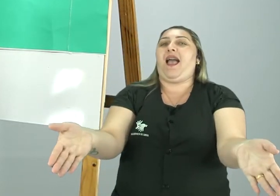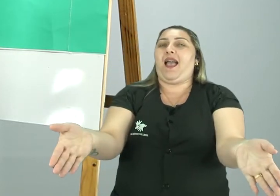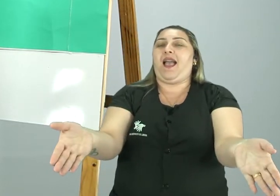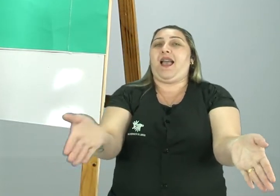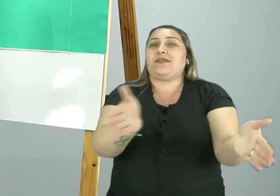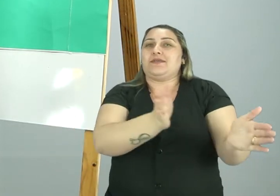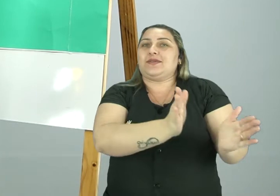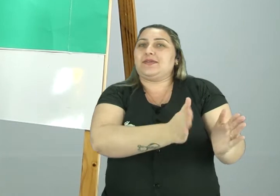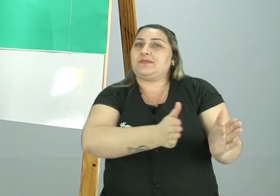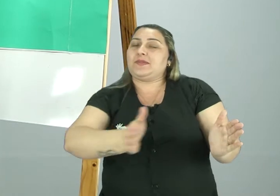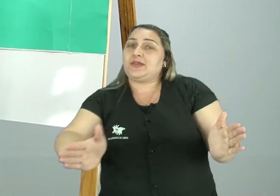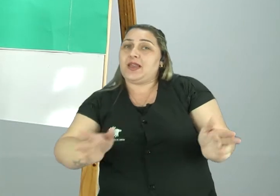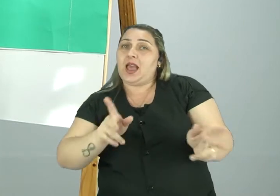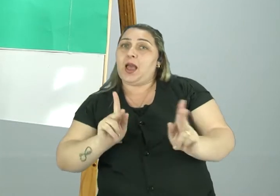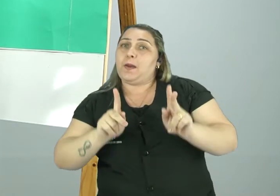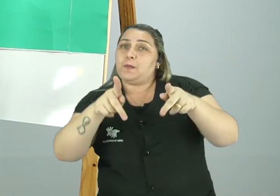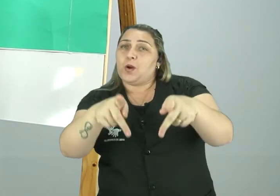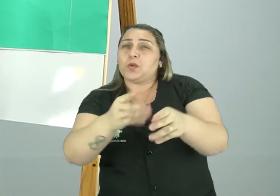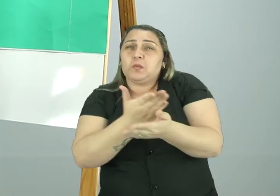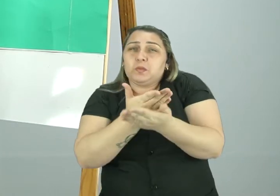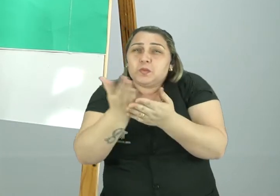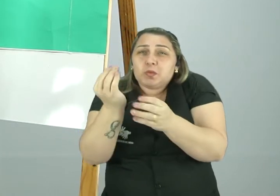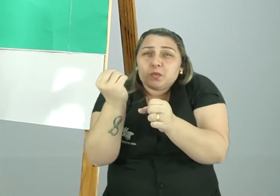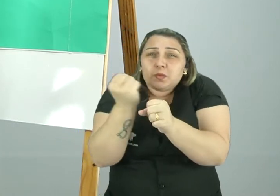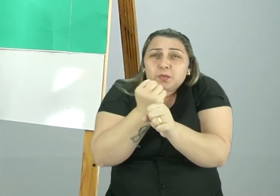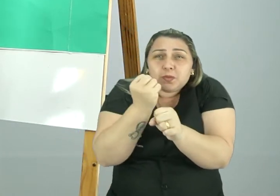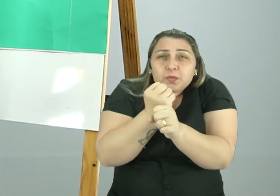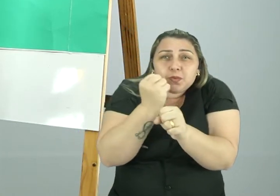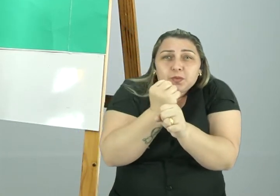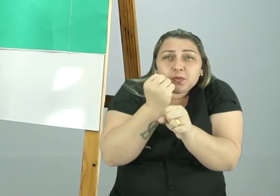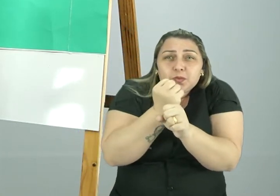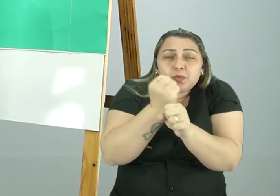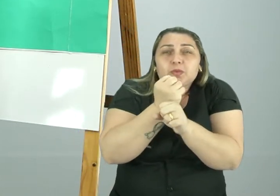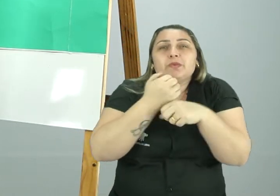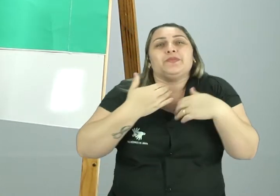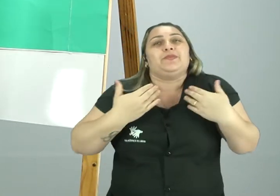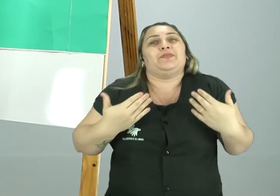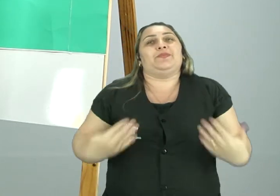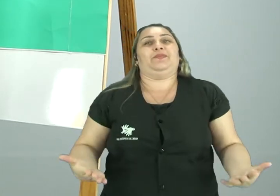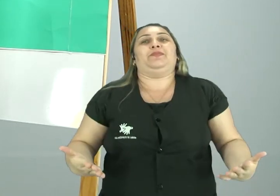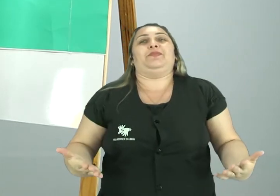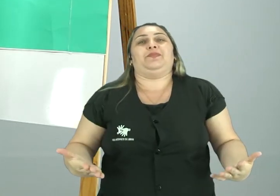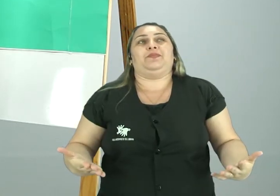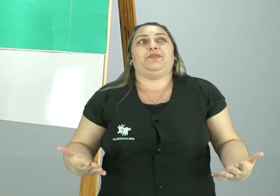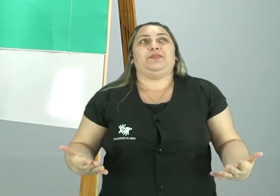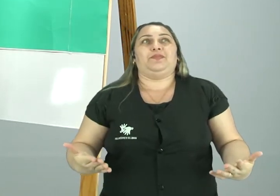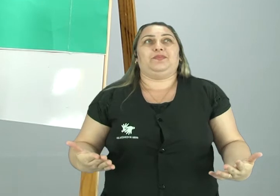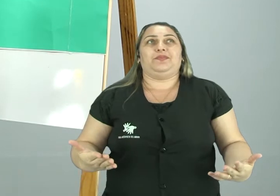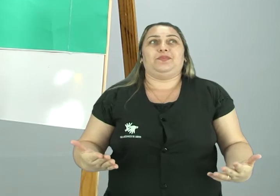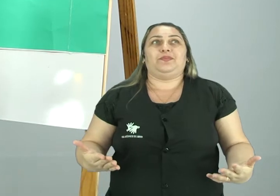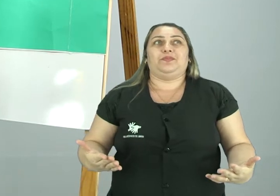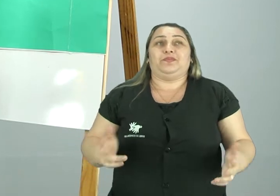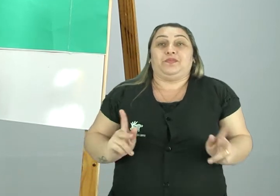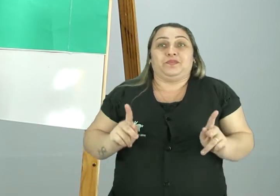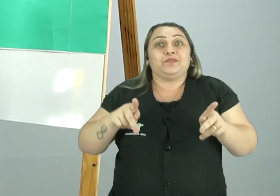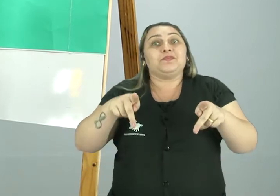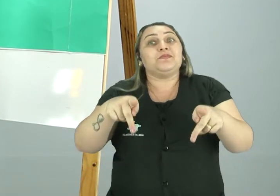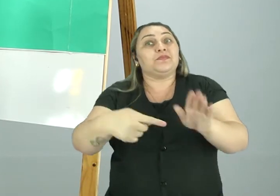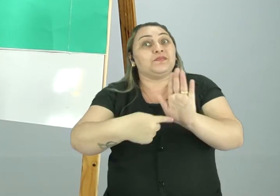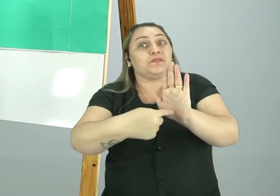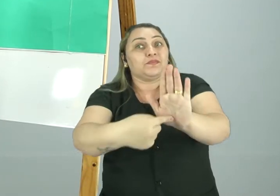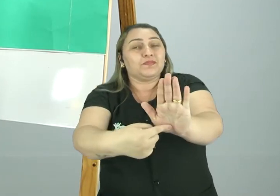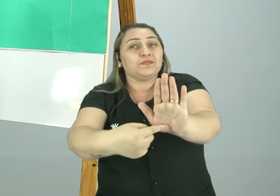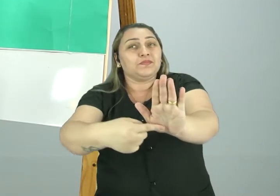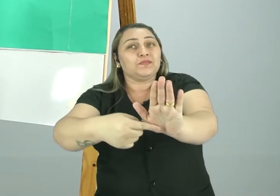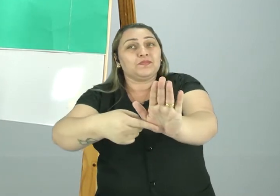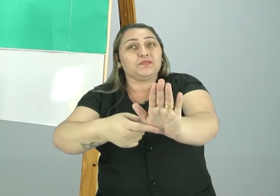período, a ponte estava começando a ser construída. Aquela ponte que eu mostrei